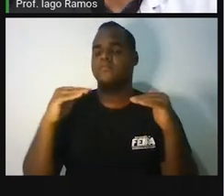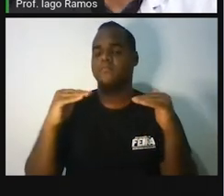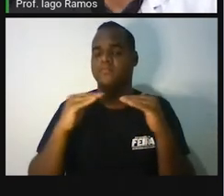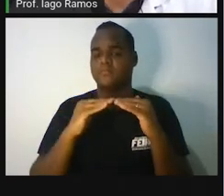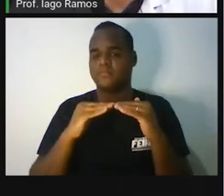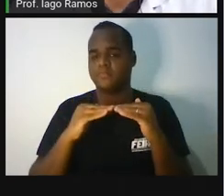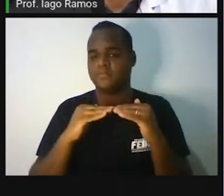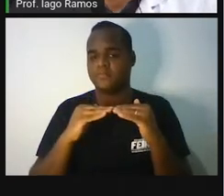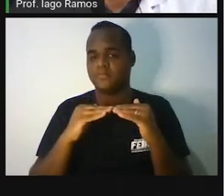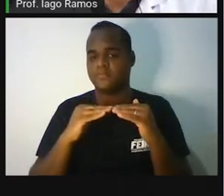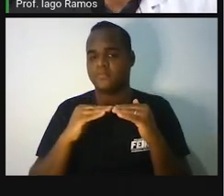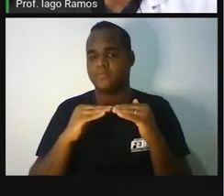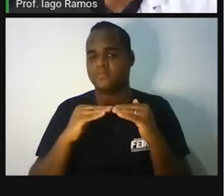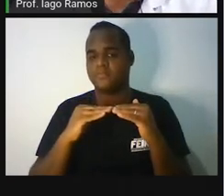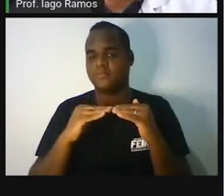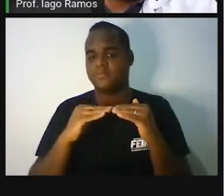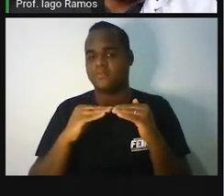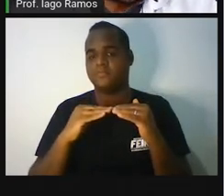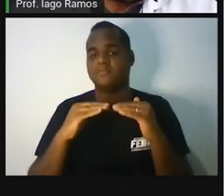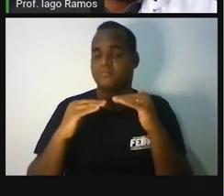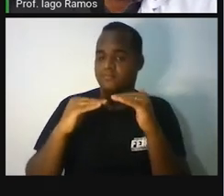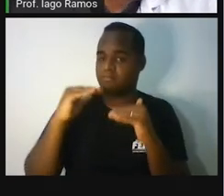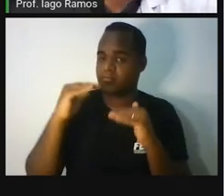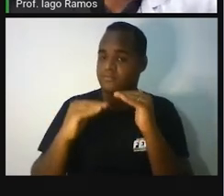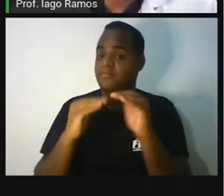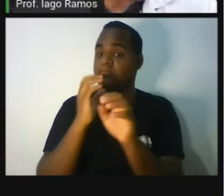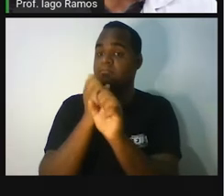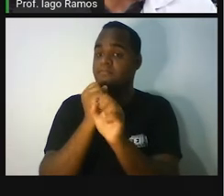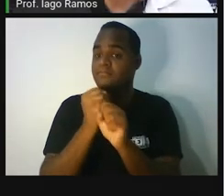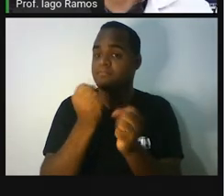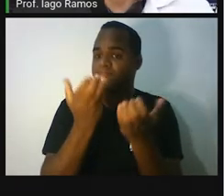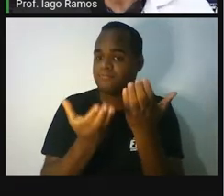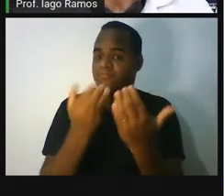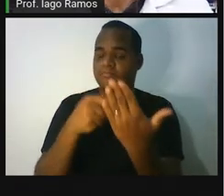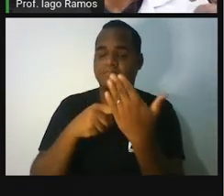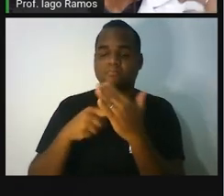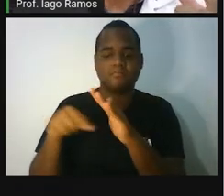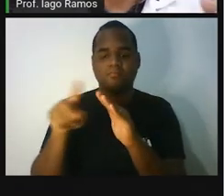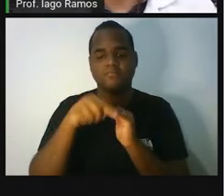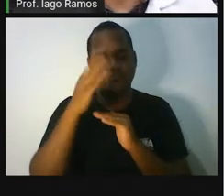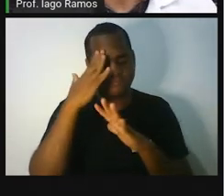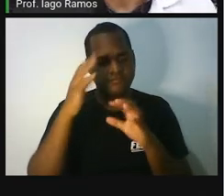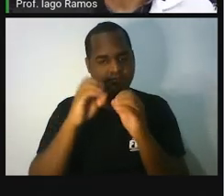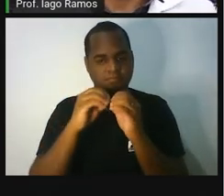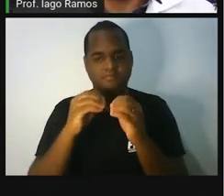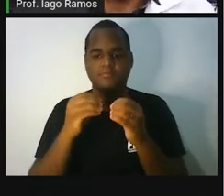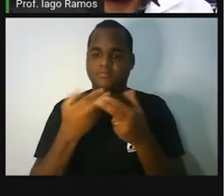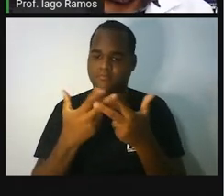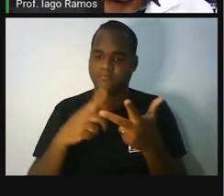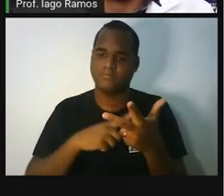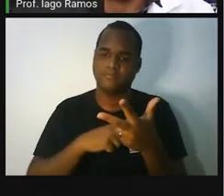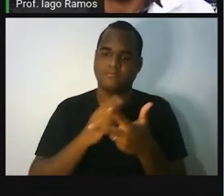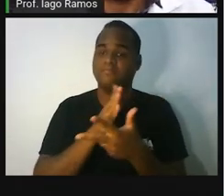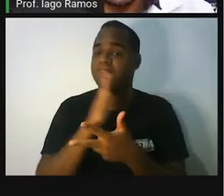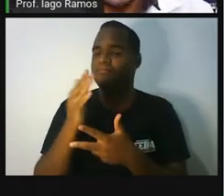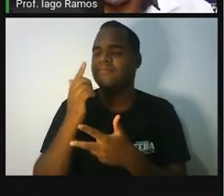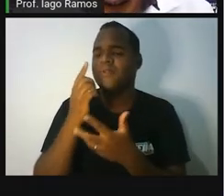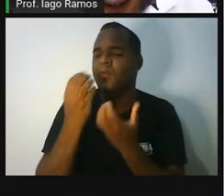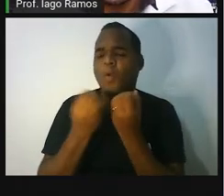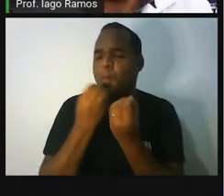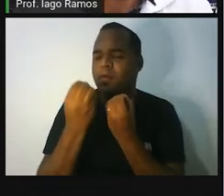volta a equilibrar. Então, a balança nos ajuda a entender como é que funciona a igualdade.